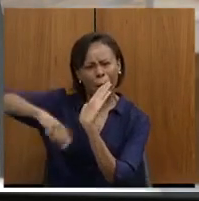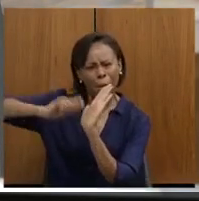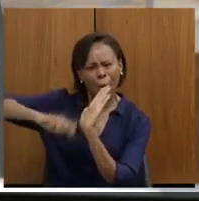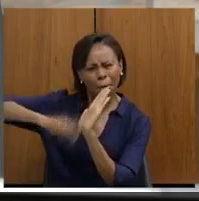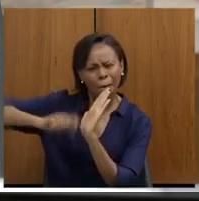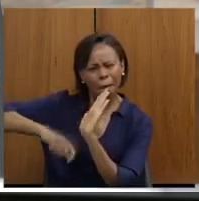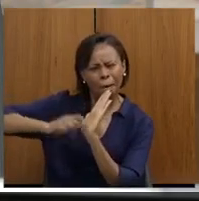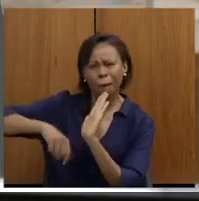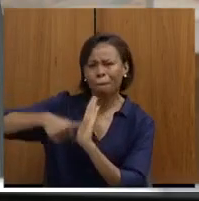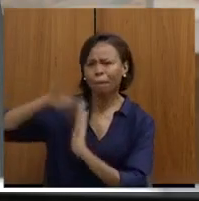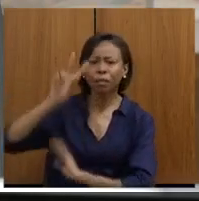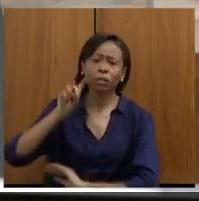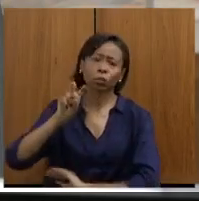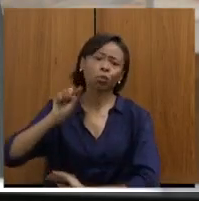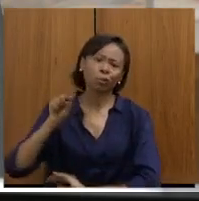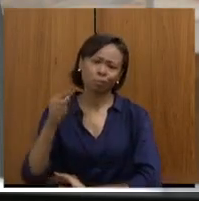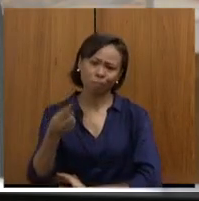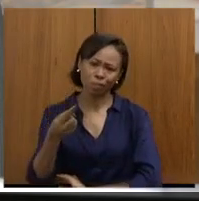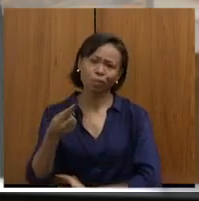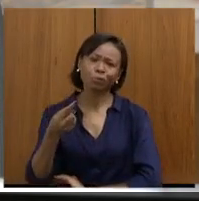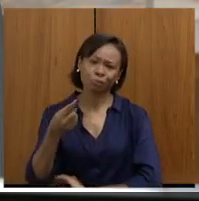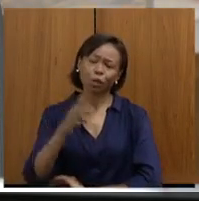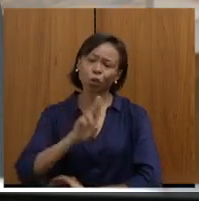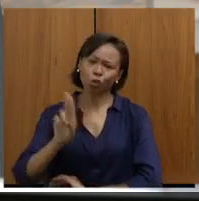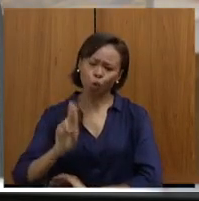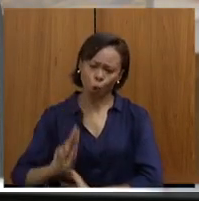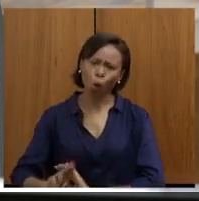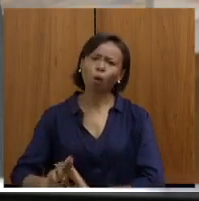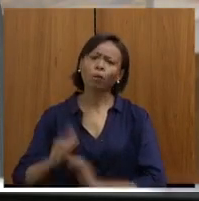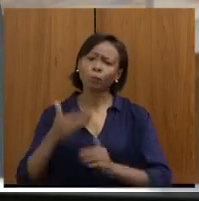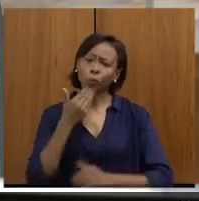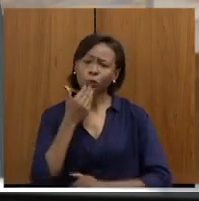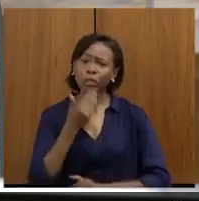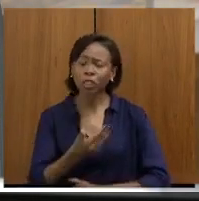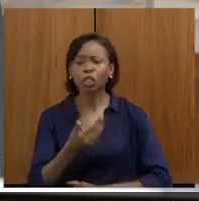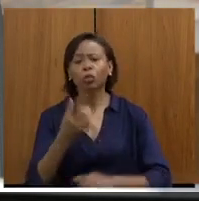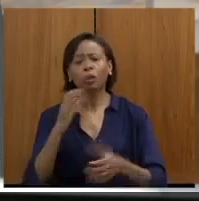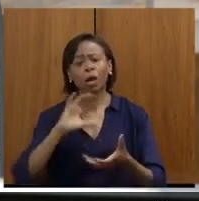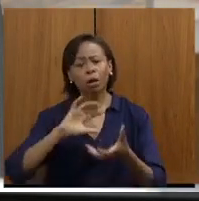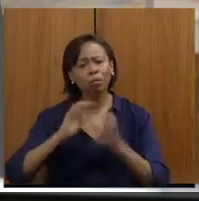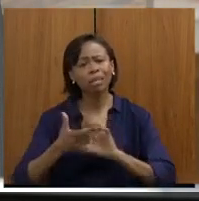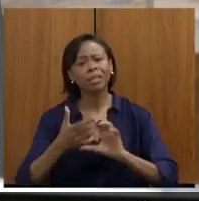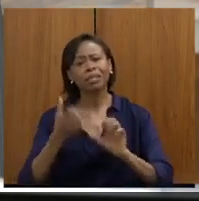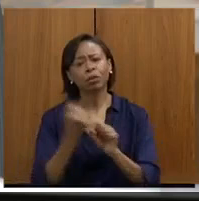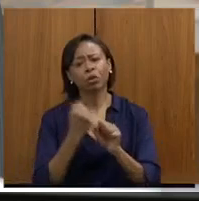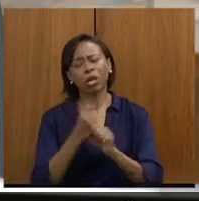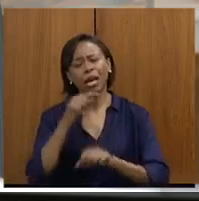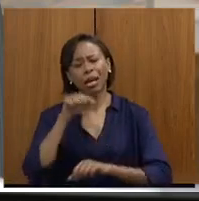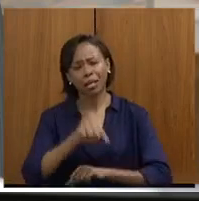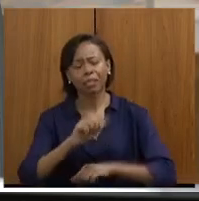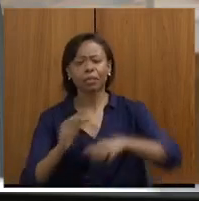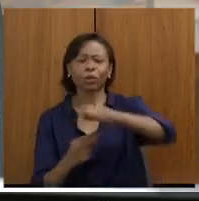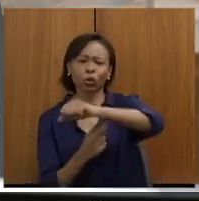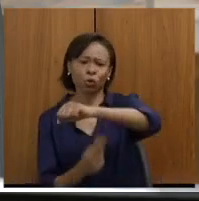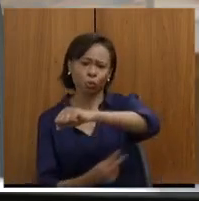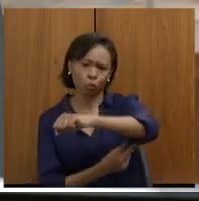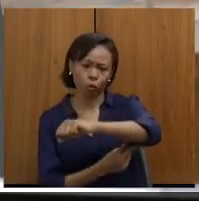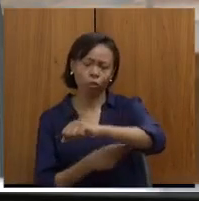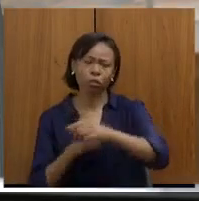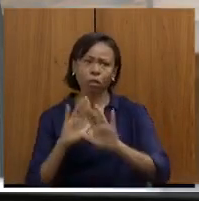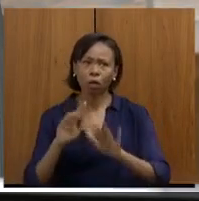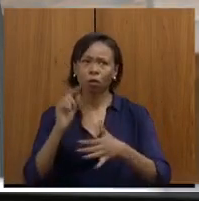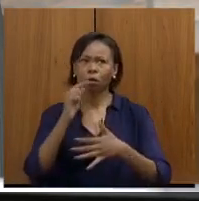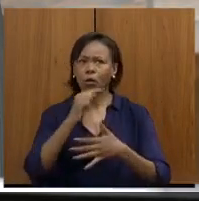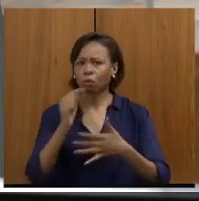assinaturas da comunidade solicitando essa recuperação da ponte. Então, essas são algumas